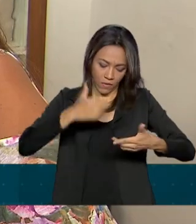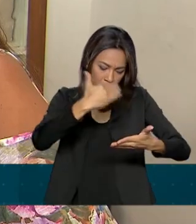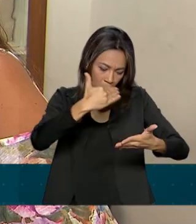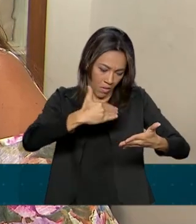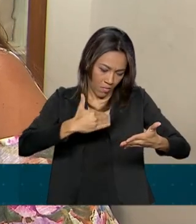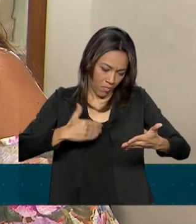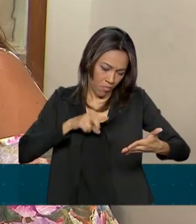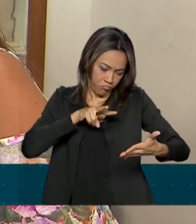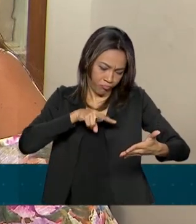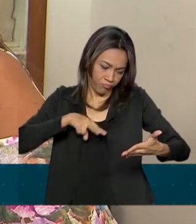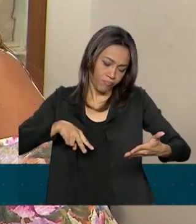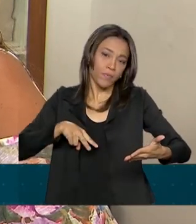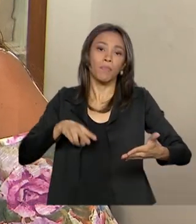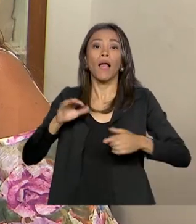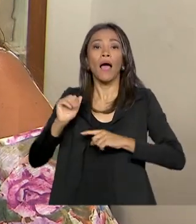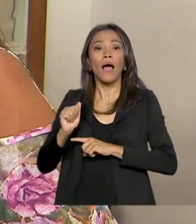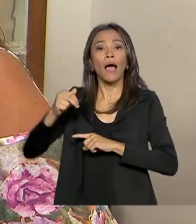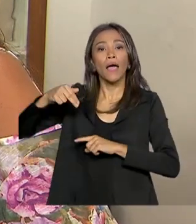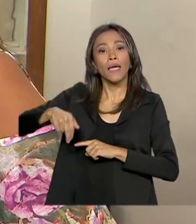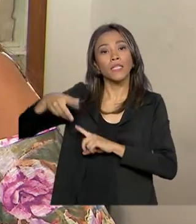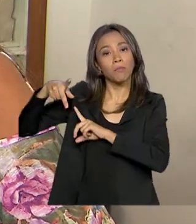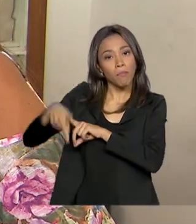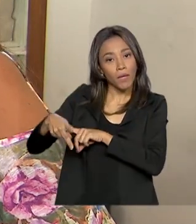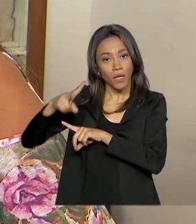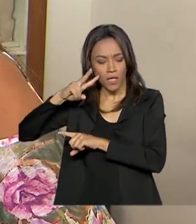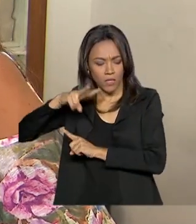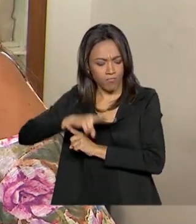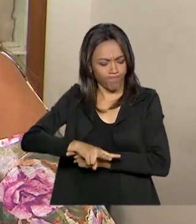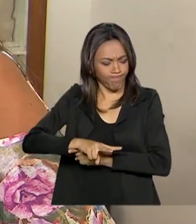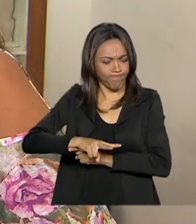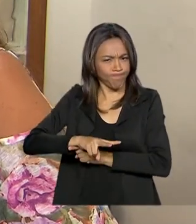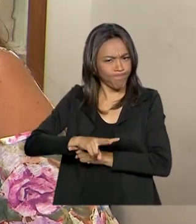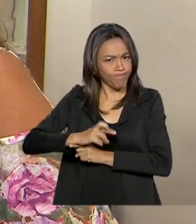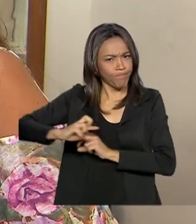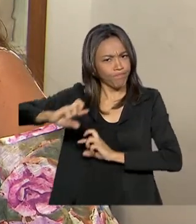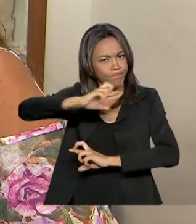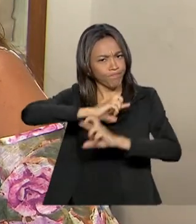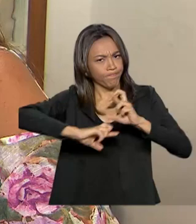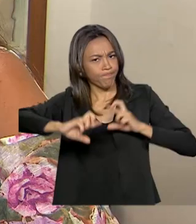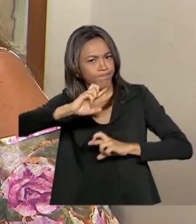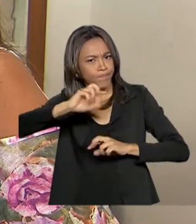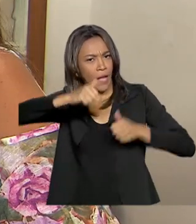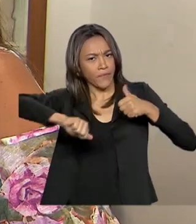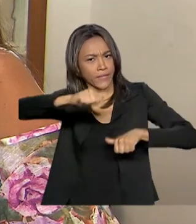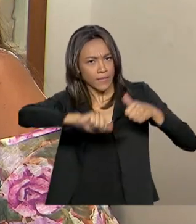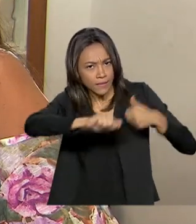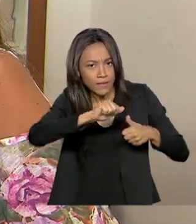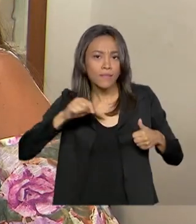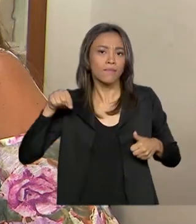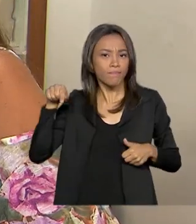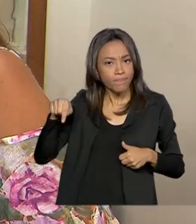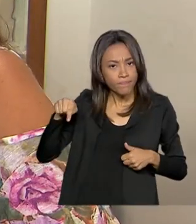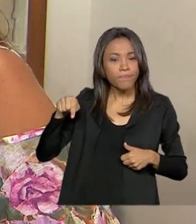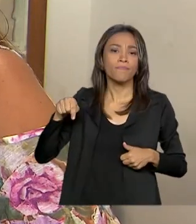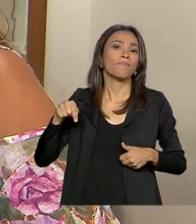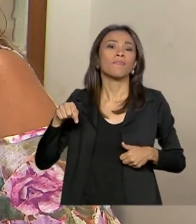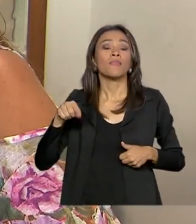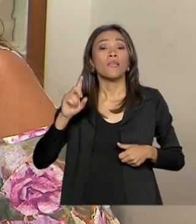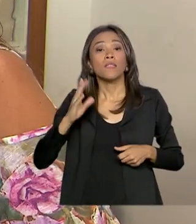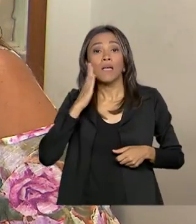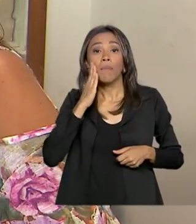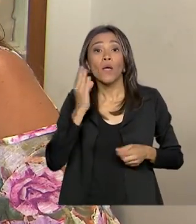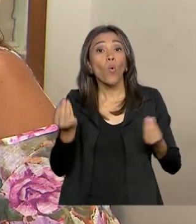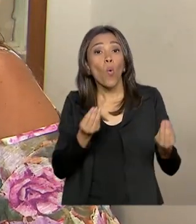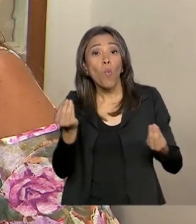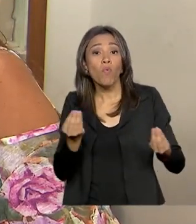credenciadas pela ANP, que fazem auditoria desse processo, tanto da análise dos ciclos de